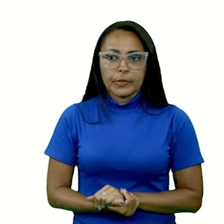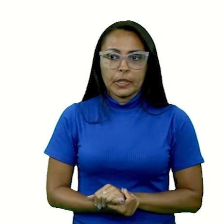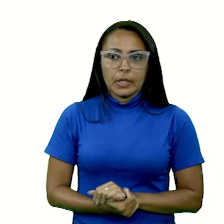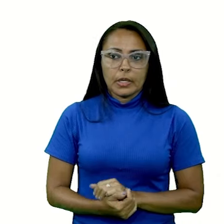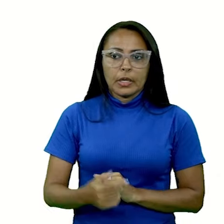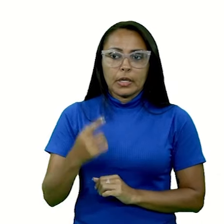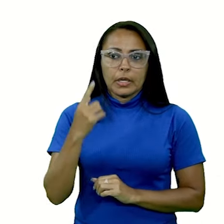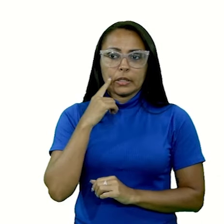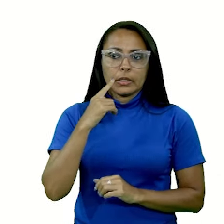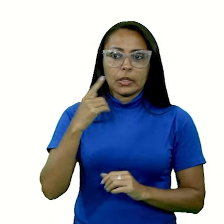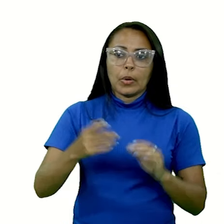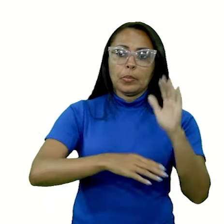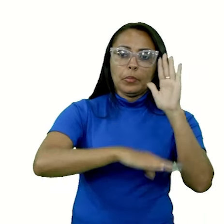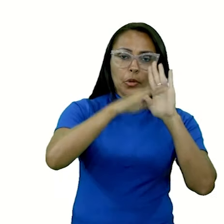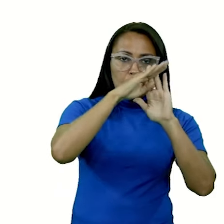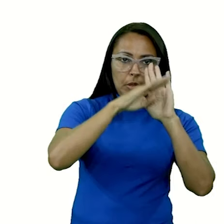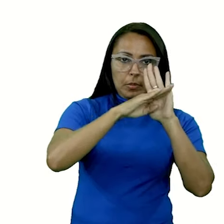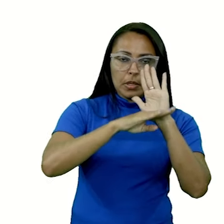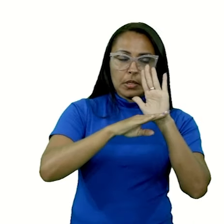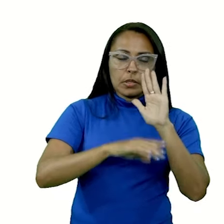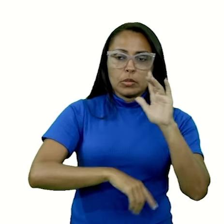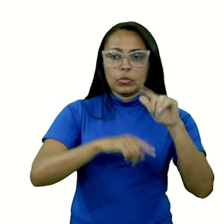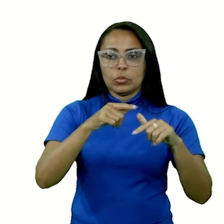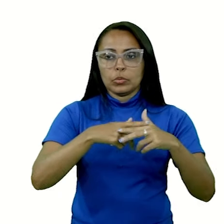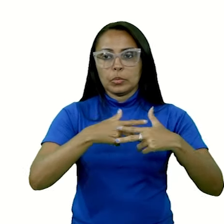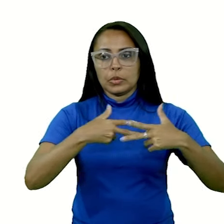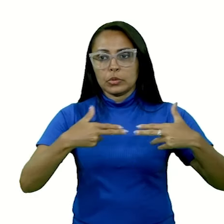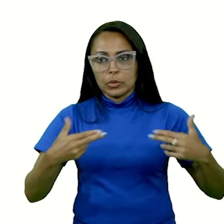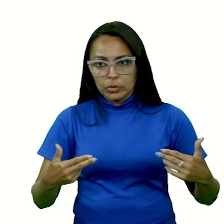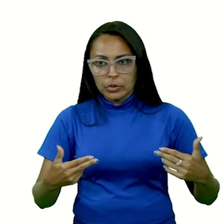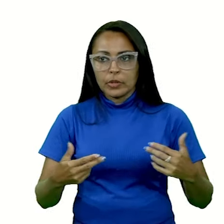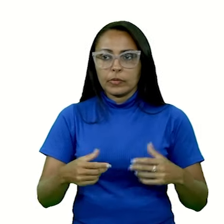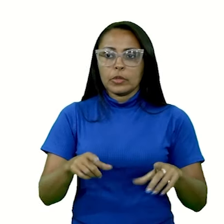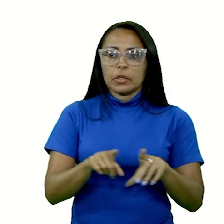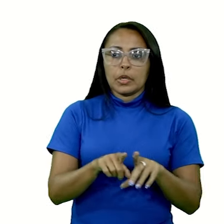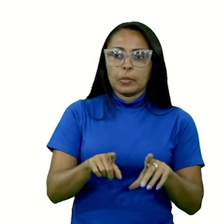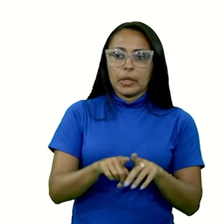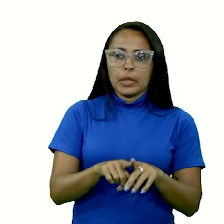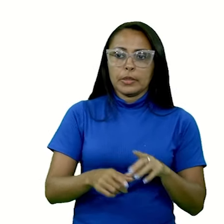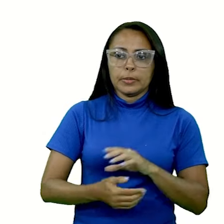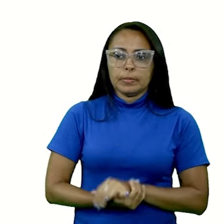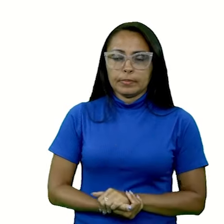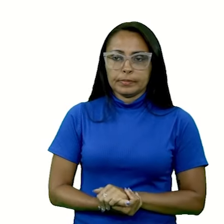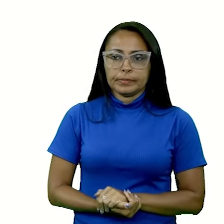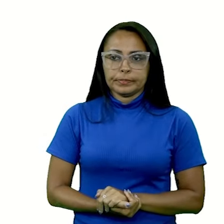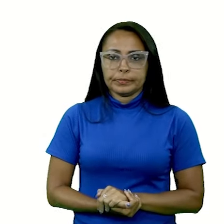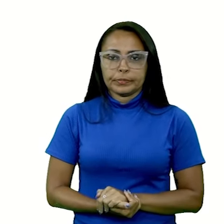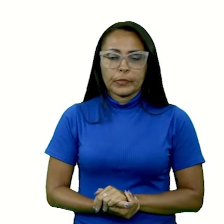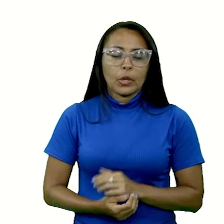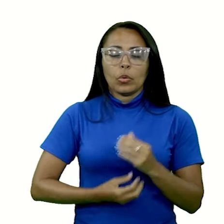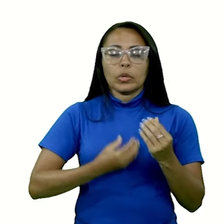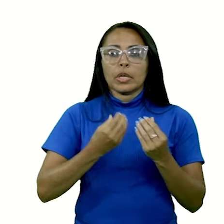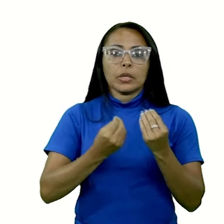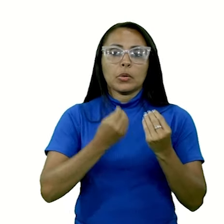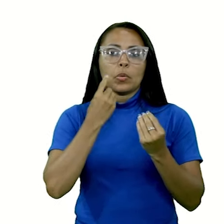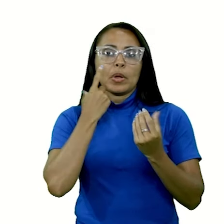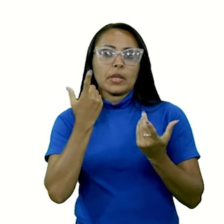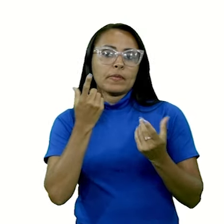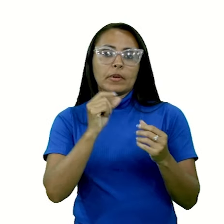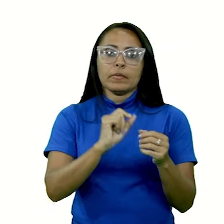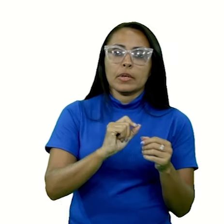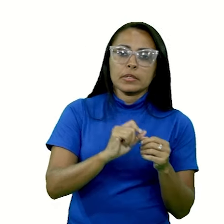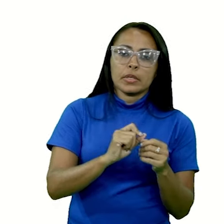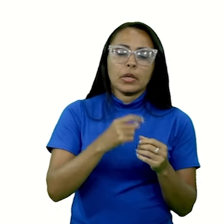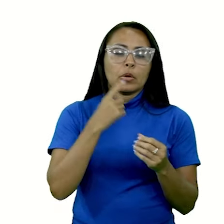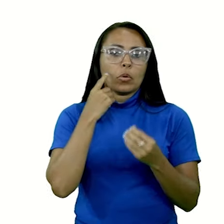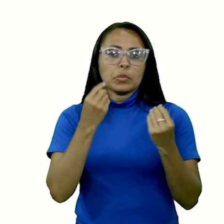de compra, de aquisição de materiais e insumos. A atividade de programação de produtos, quem vai produzir, quando vai produzir, como